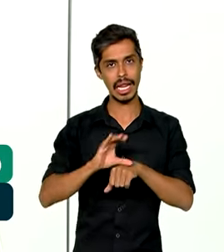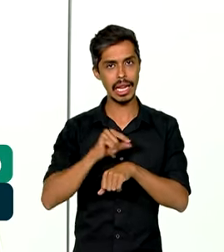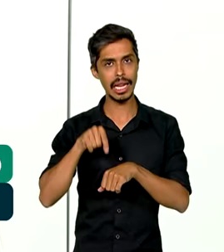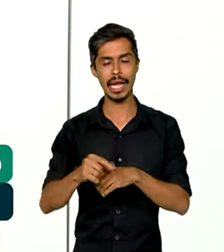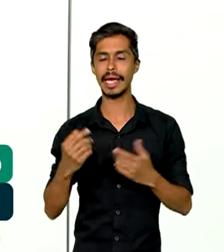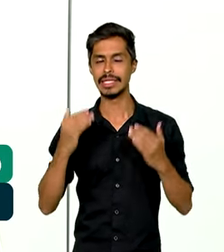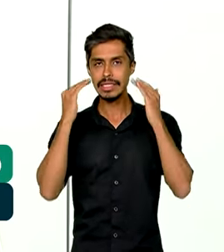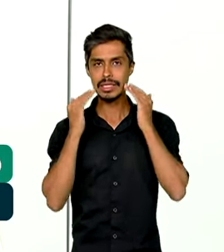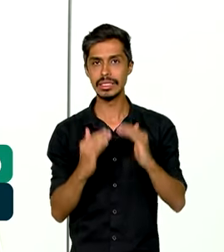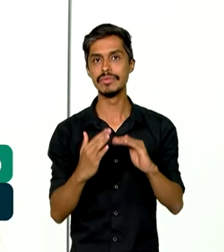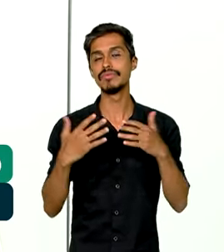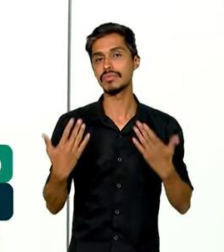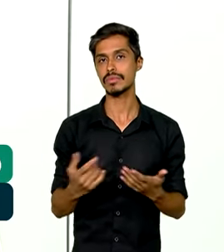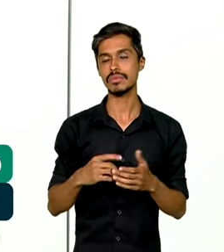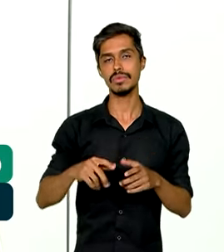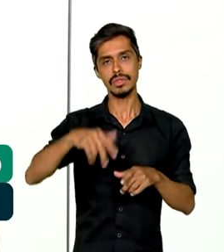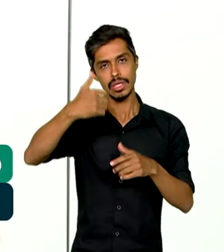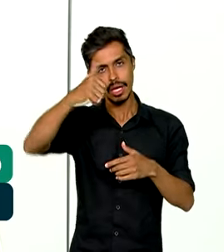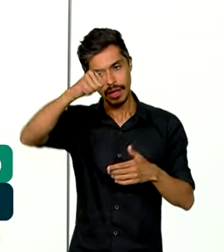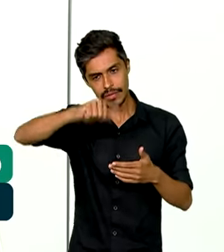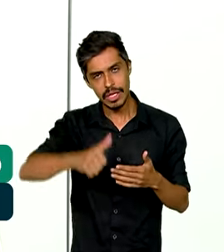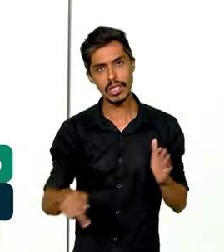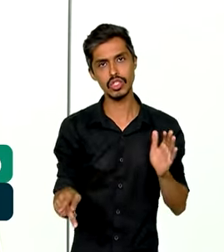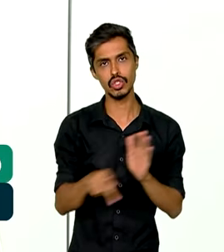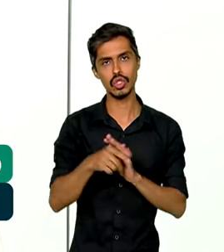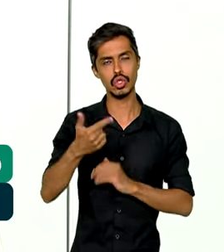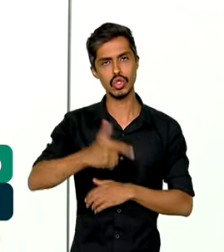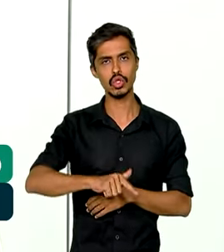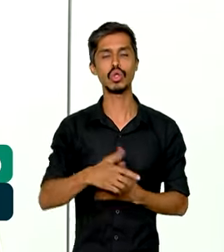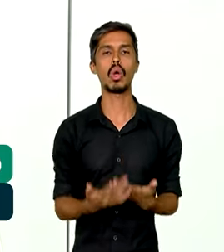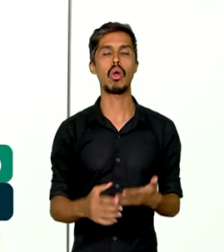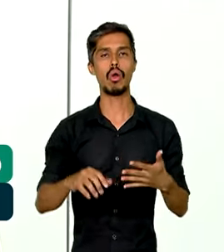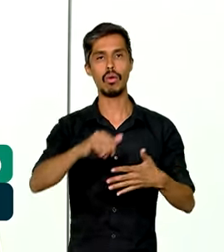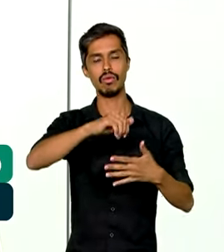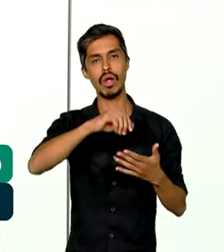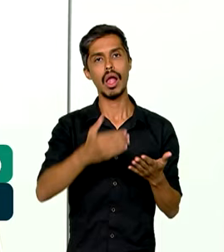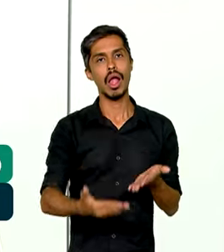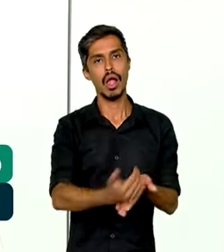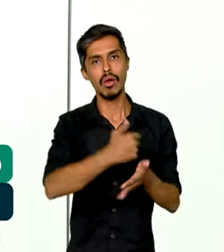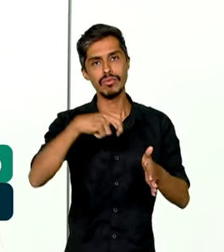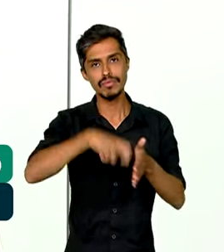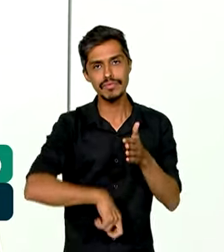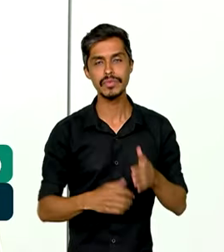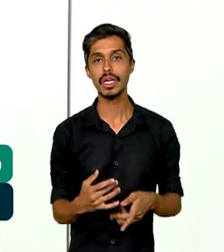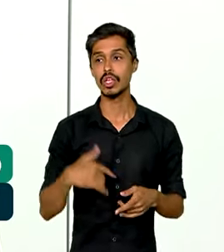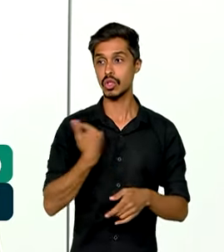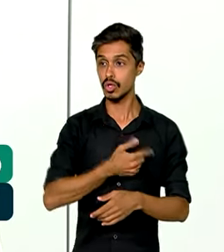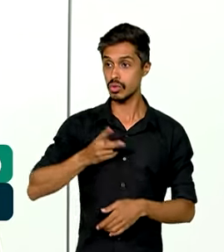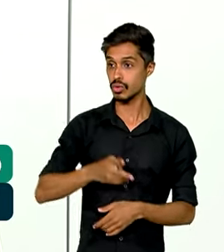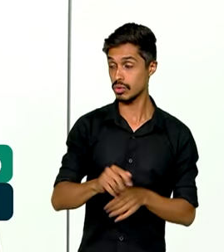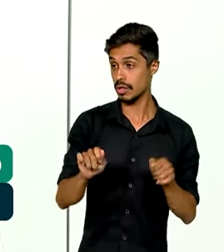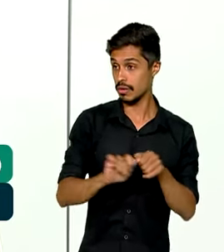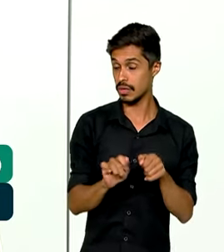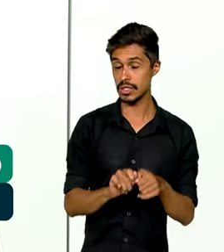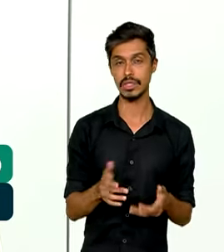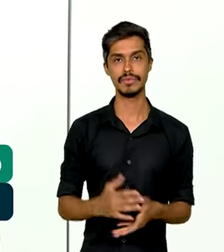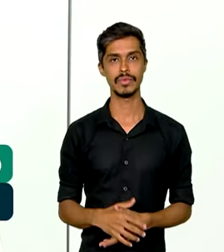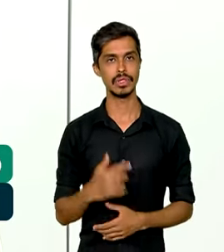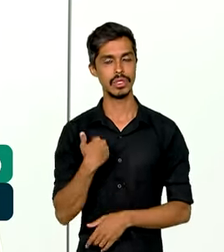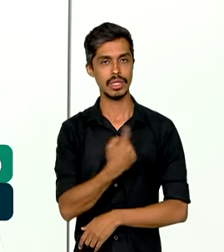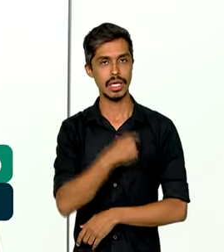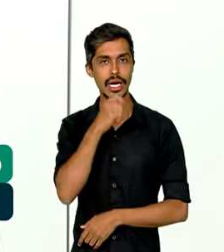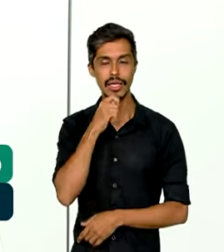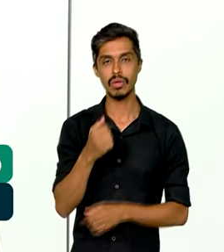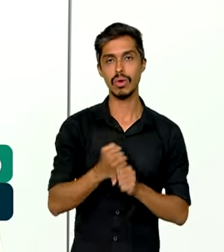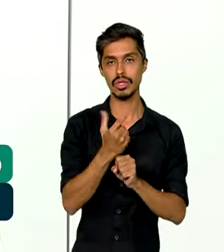de revisão dos gastos tributários. É o que nós estamos fazendo, é o que nós vamos continuar a fazer. Nós ainda temos o ano